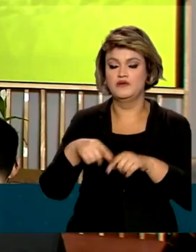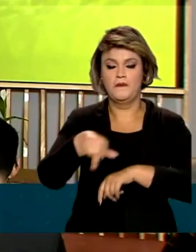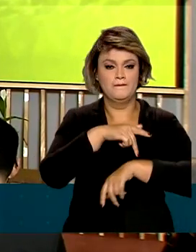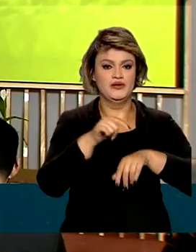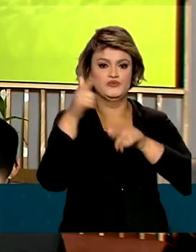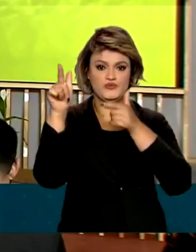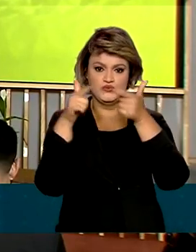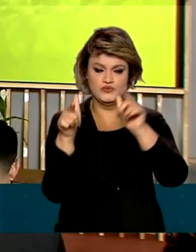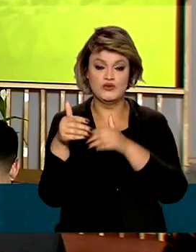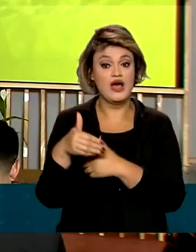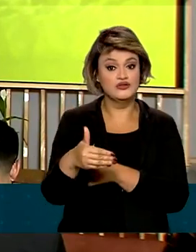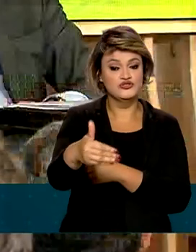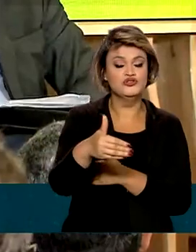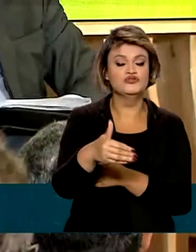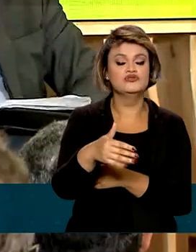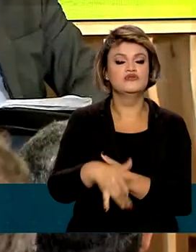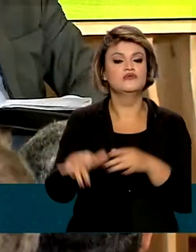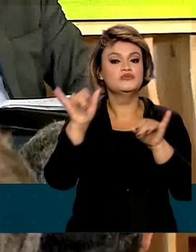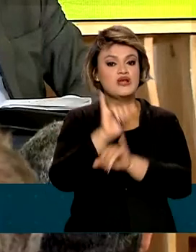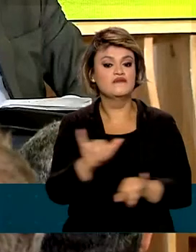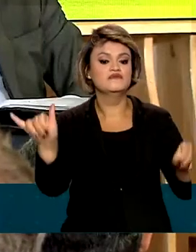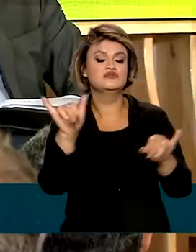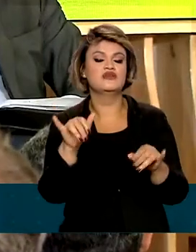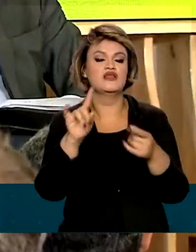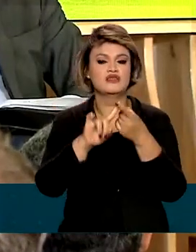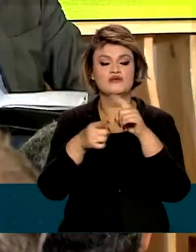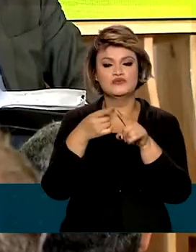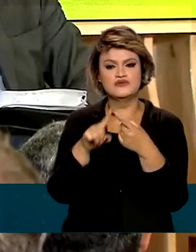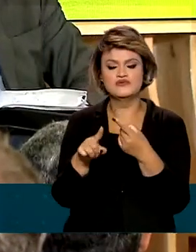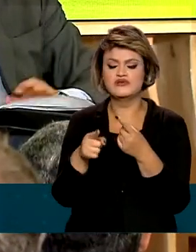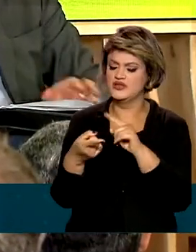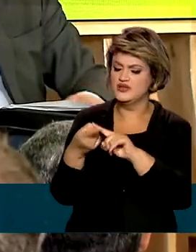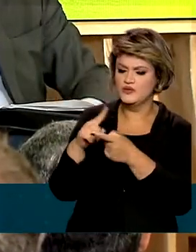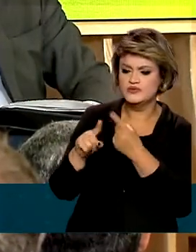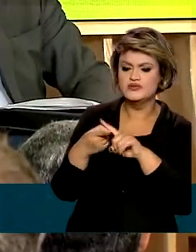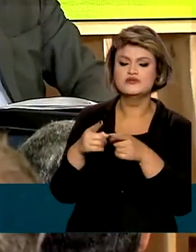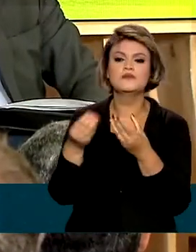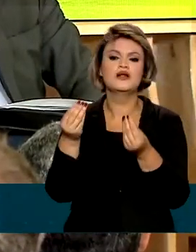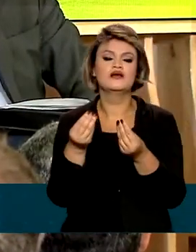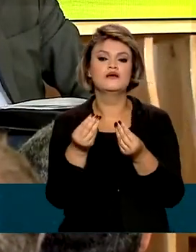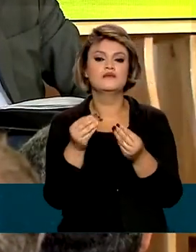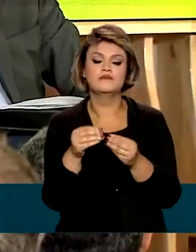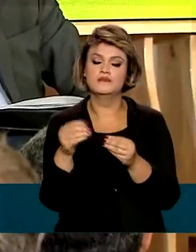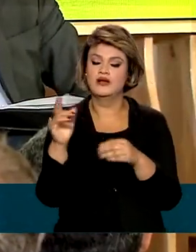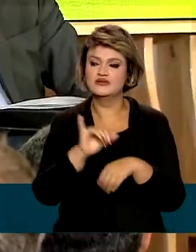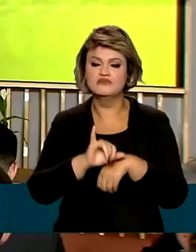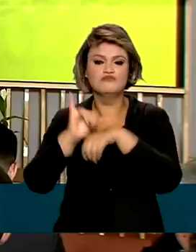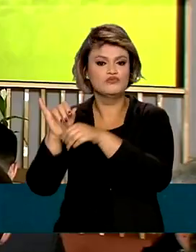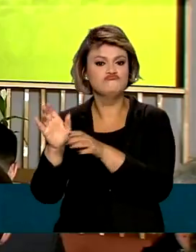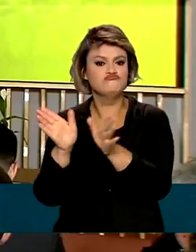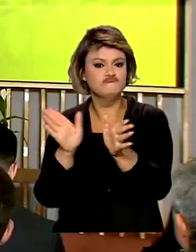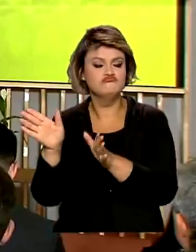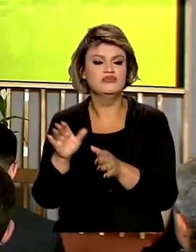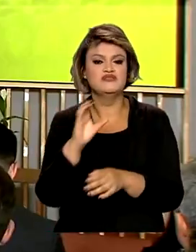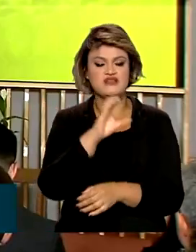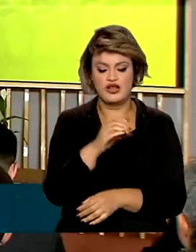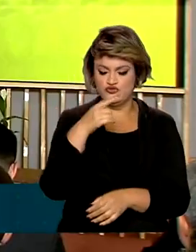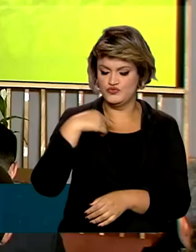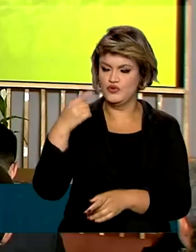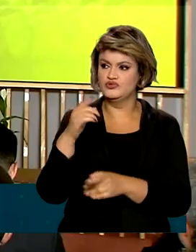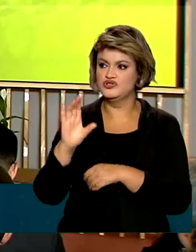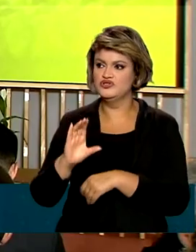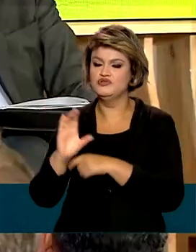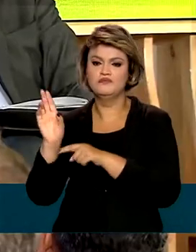nos próximos dias a gente já deve anunciar essas negociações. São negociações para começar esse mercado de forma bilateral, desenhar um